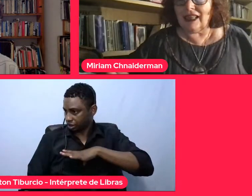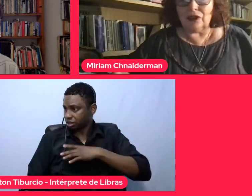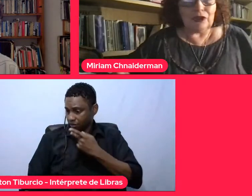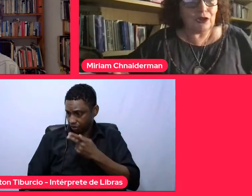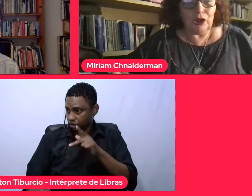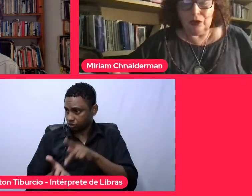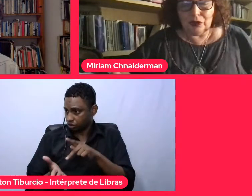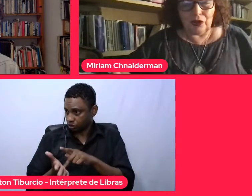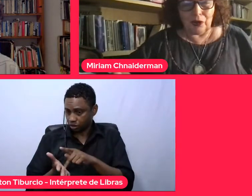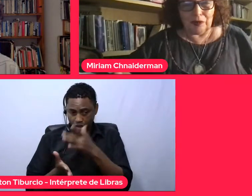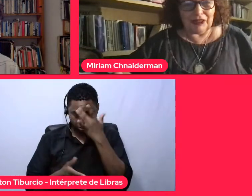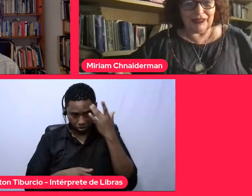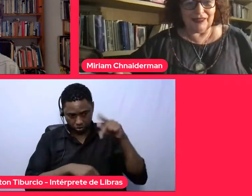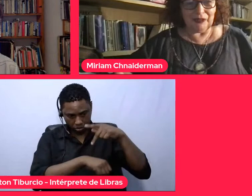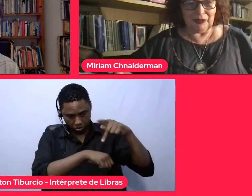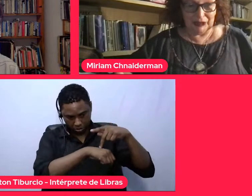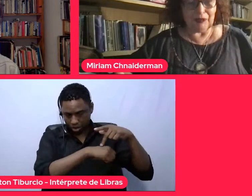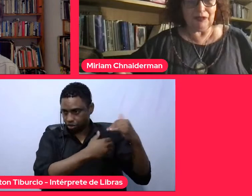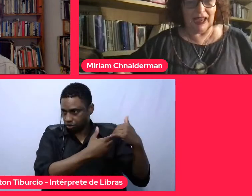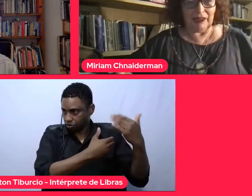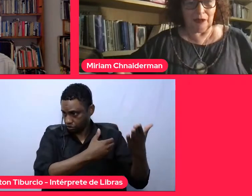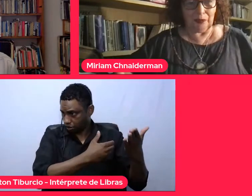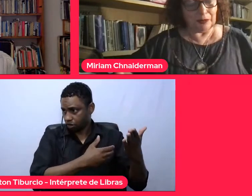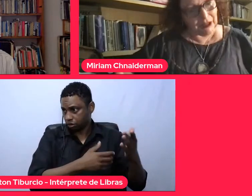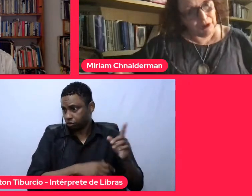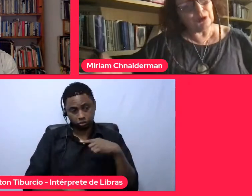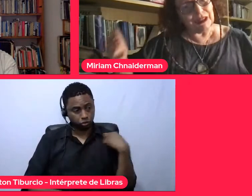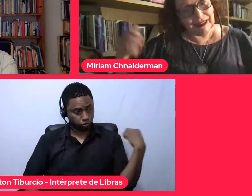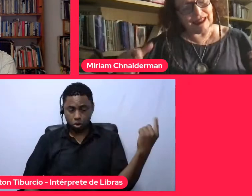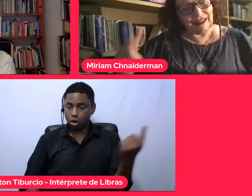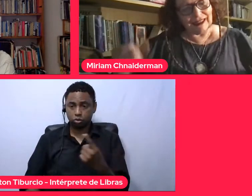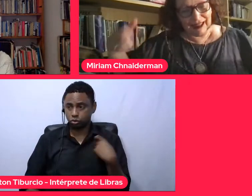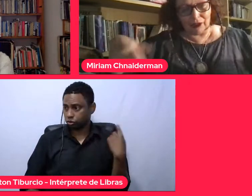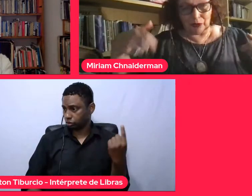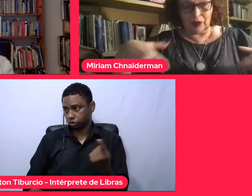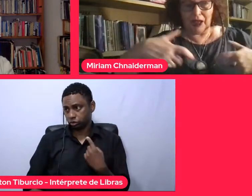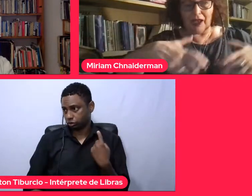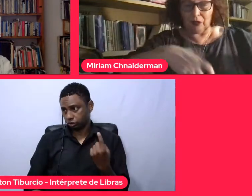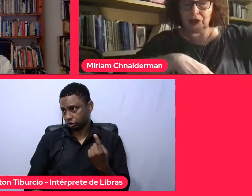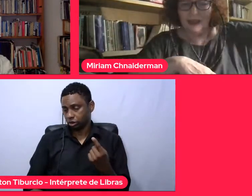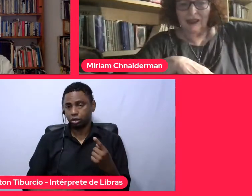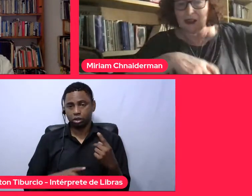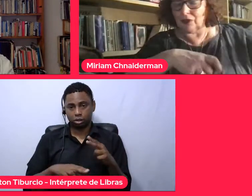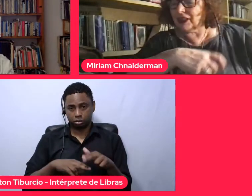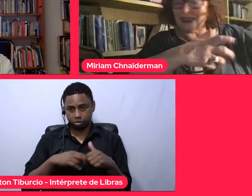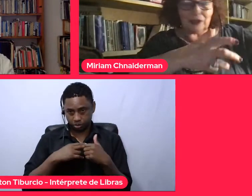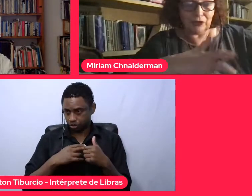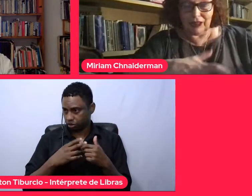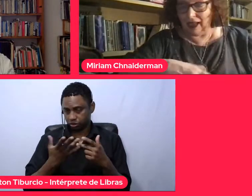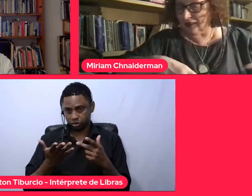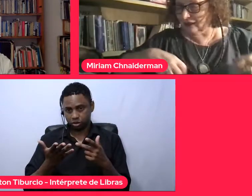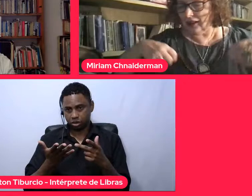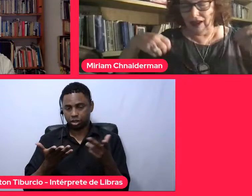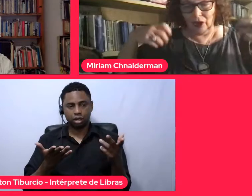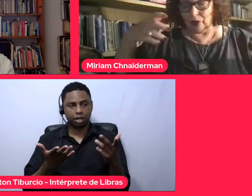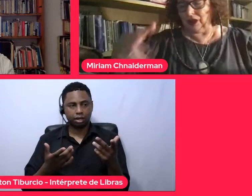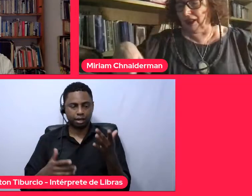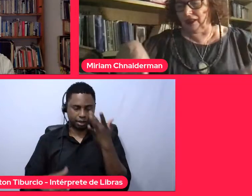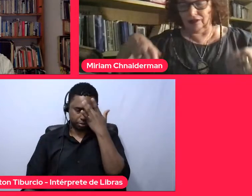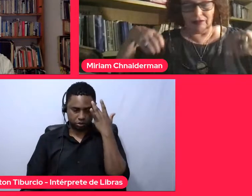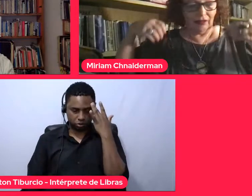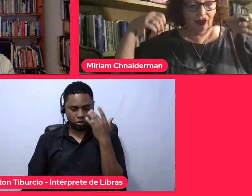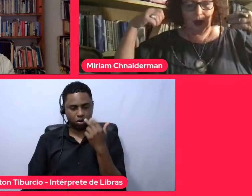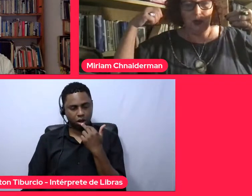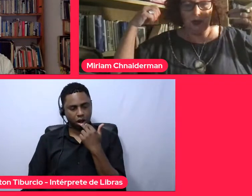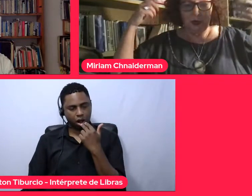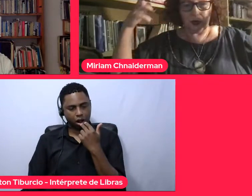Estrangeiros, todos somos, de fato, por isso o estrangeiro real, o estrangeiro que tem sotaque, o